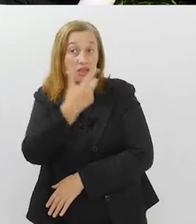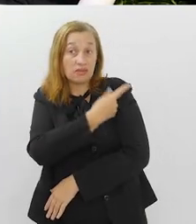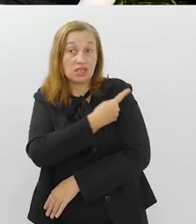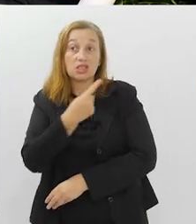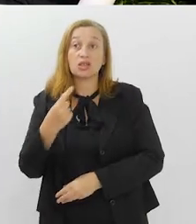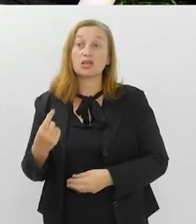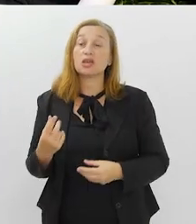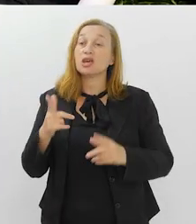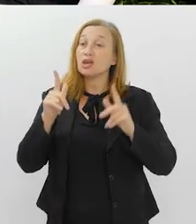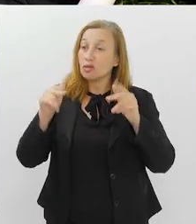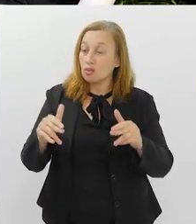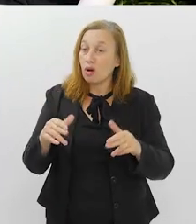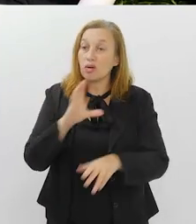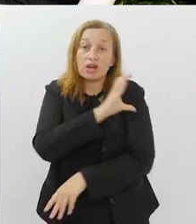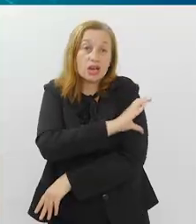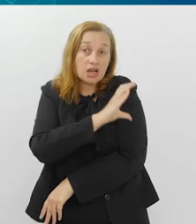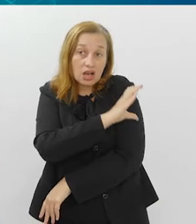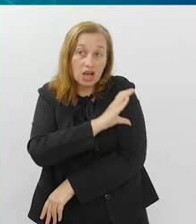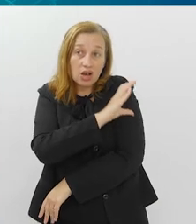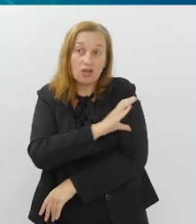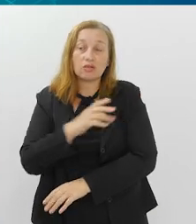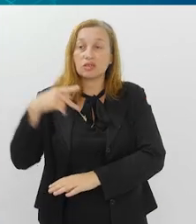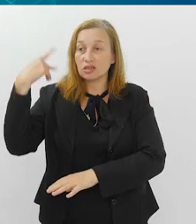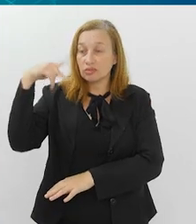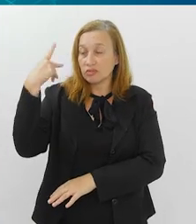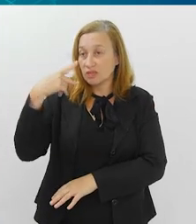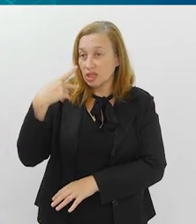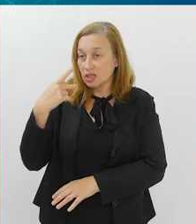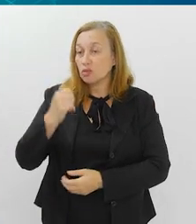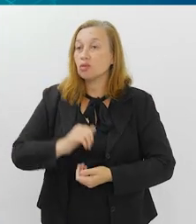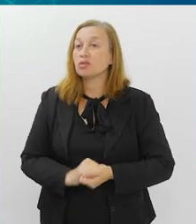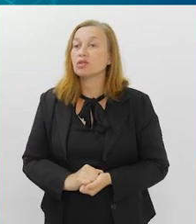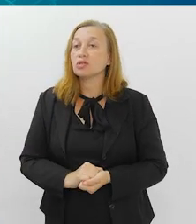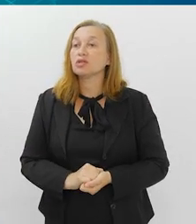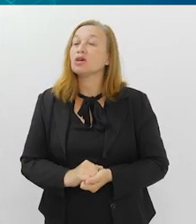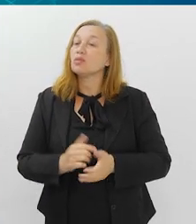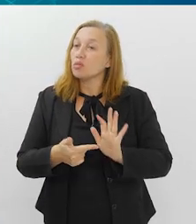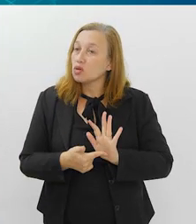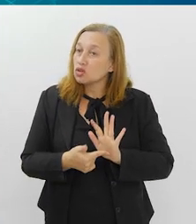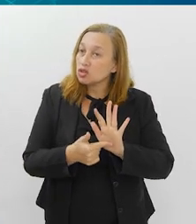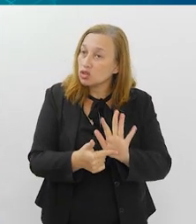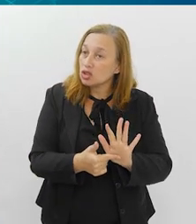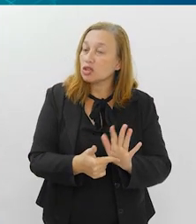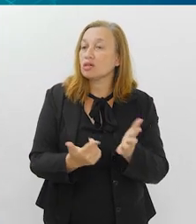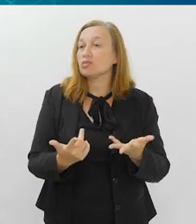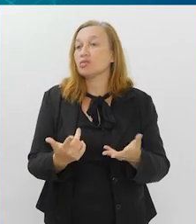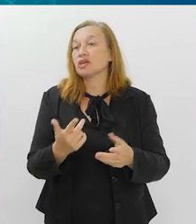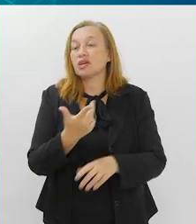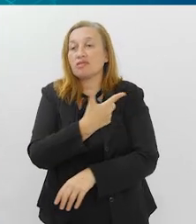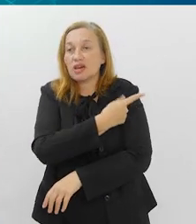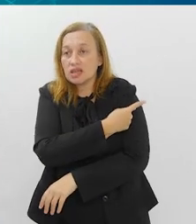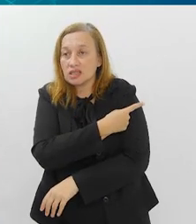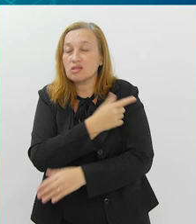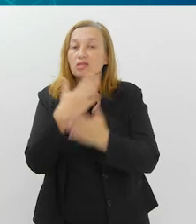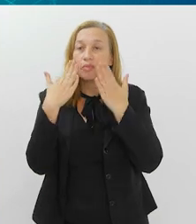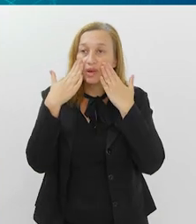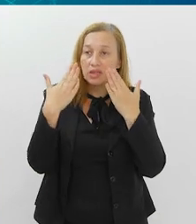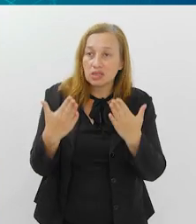importância da vacinação, como nós fizemos em campos, na Câmara dos Vereadores, quando levamos nas nossas